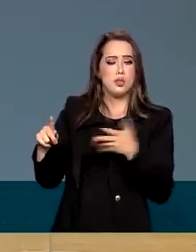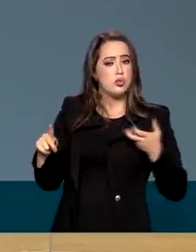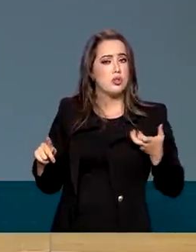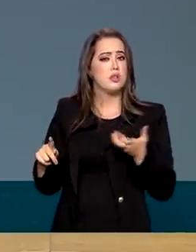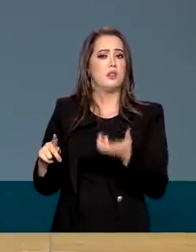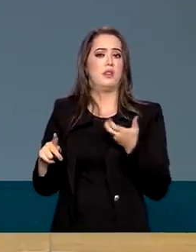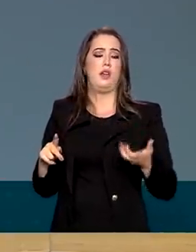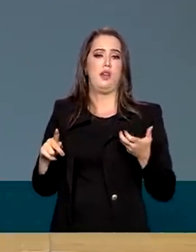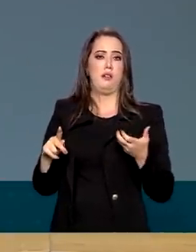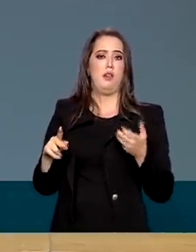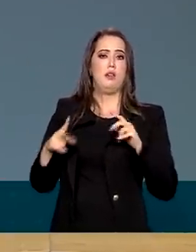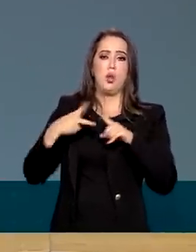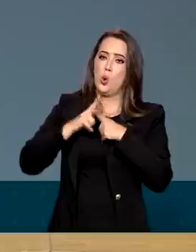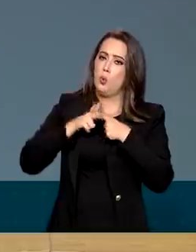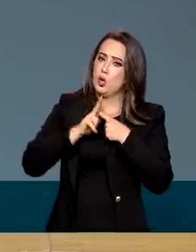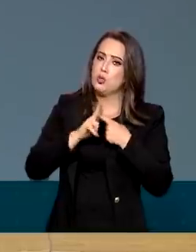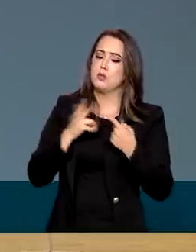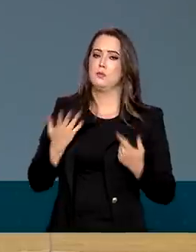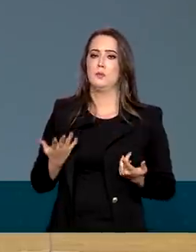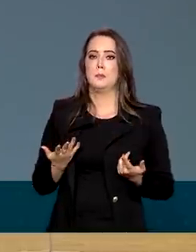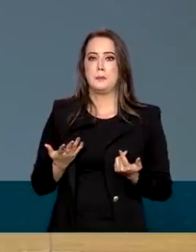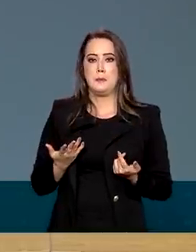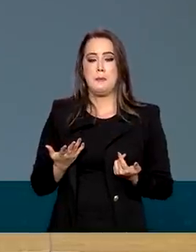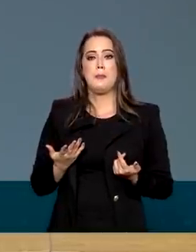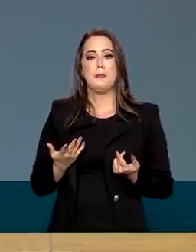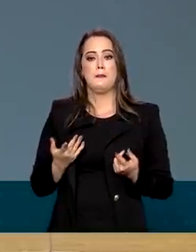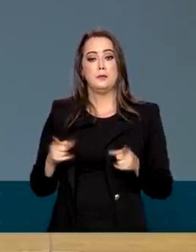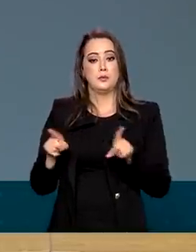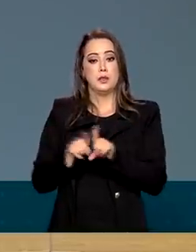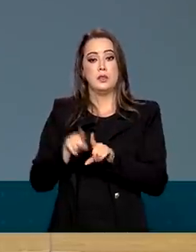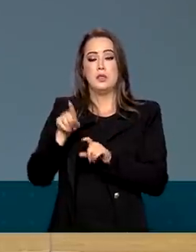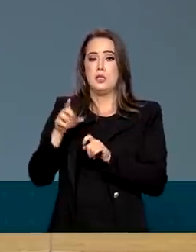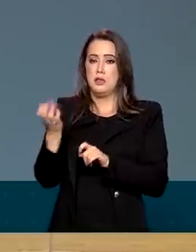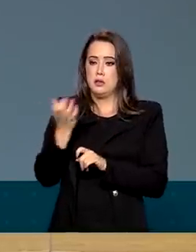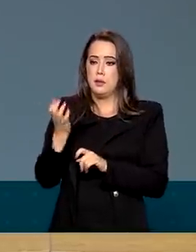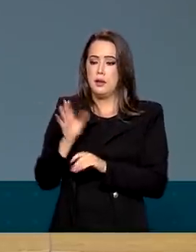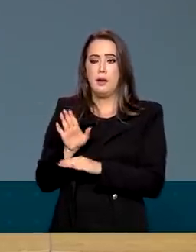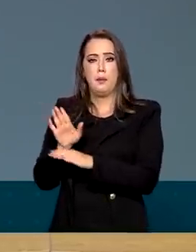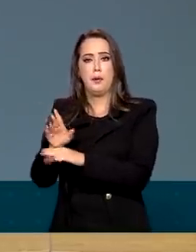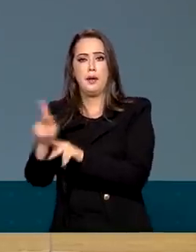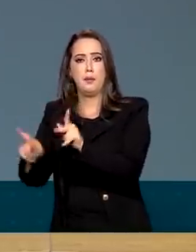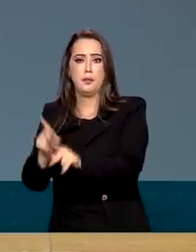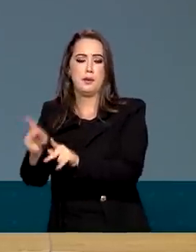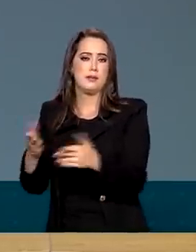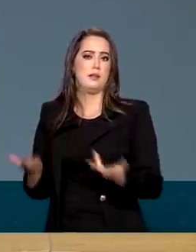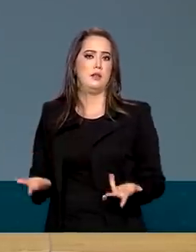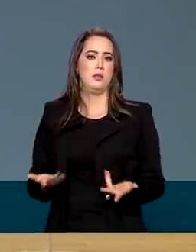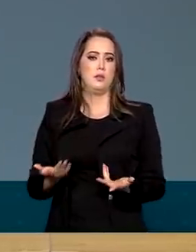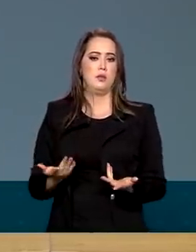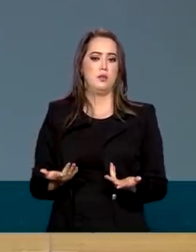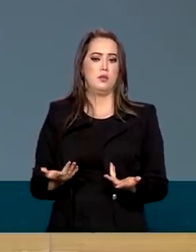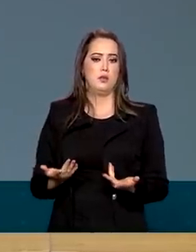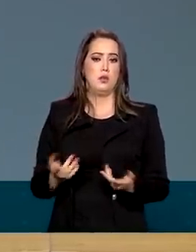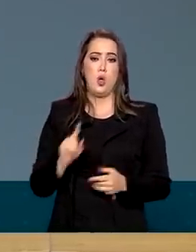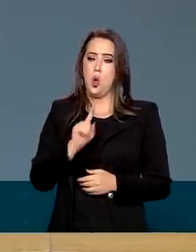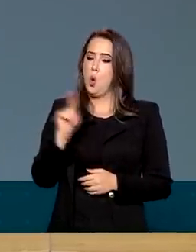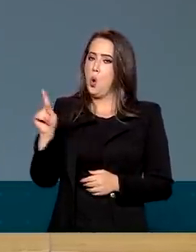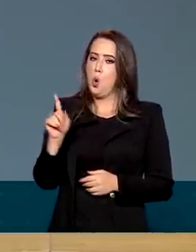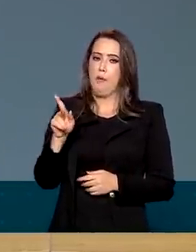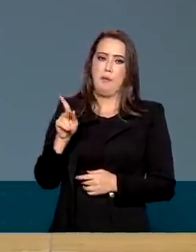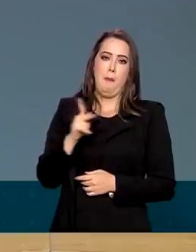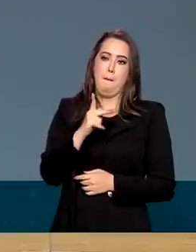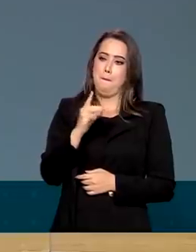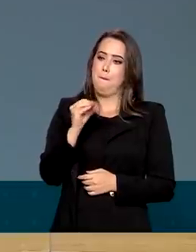as reformas e que é popular. Eu não acho que o presidente é populista. Se ele fosse